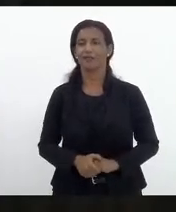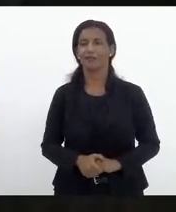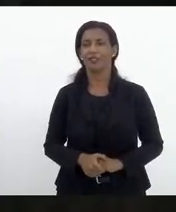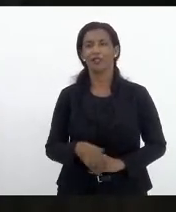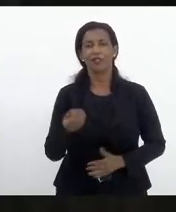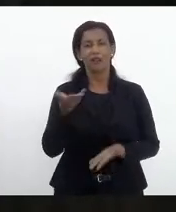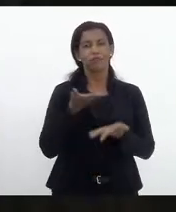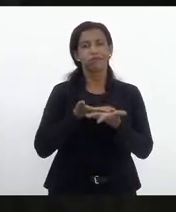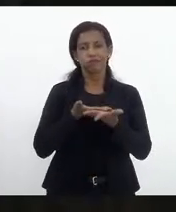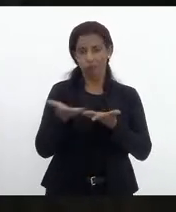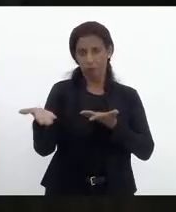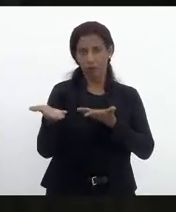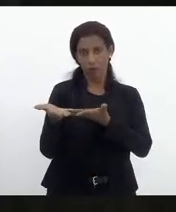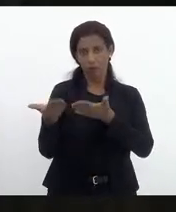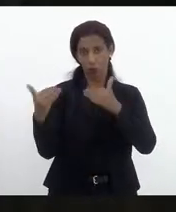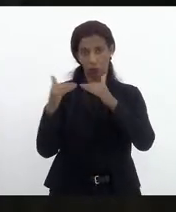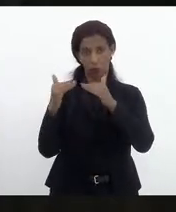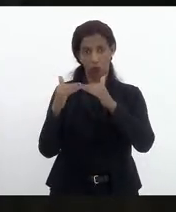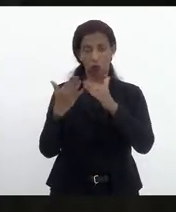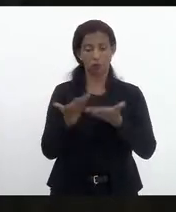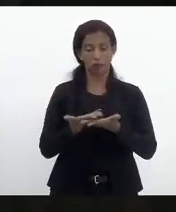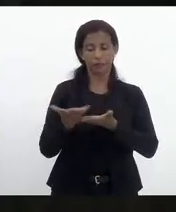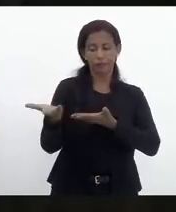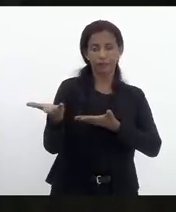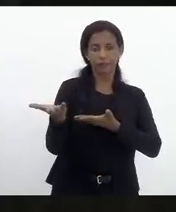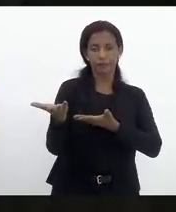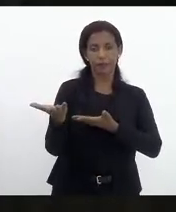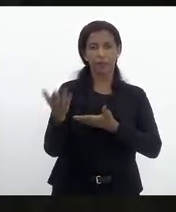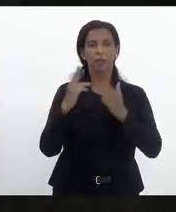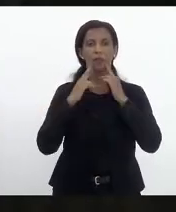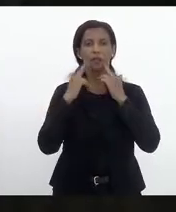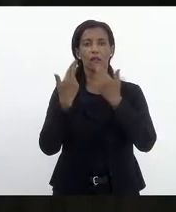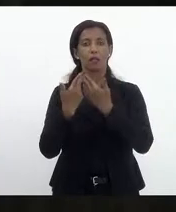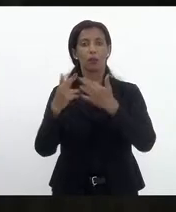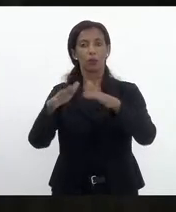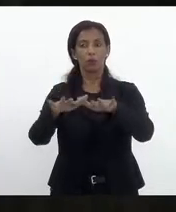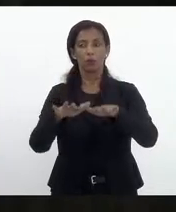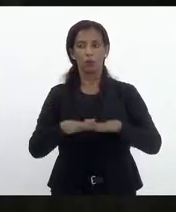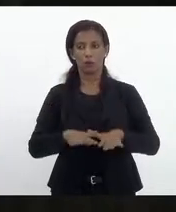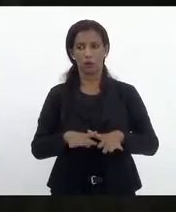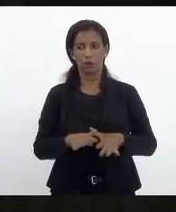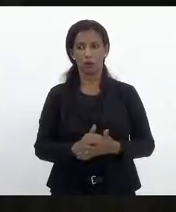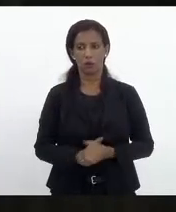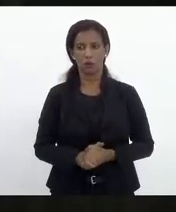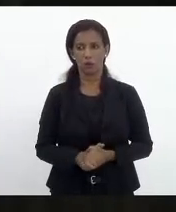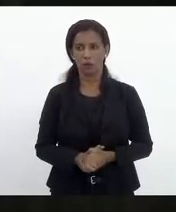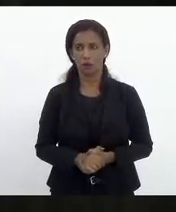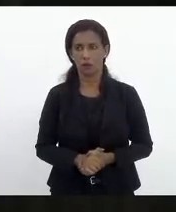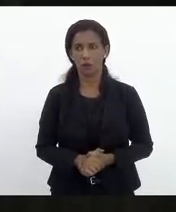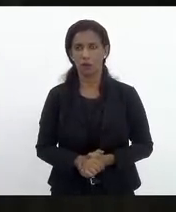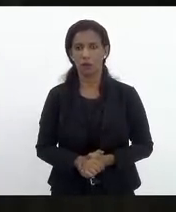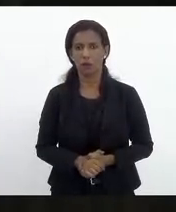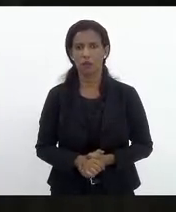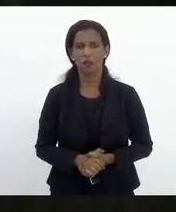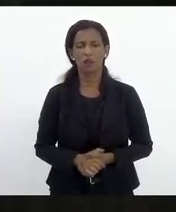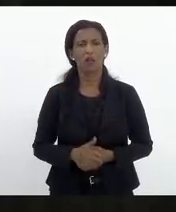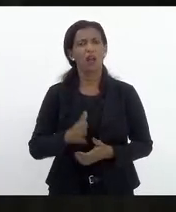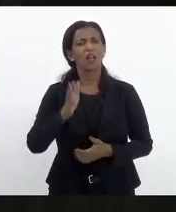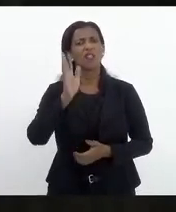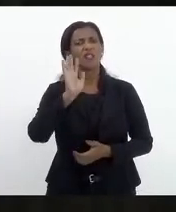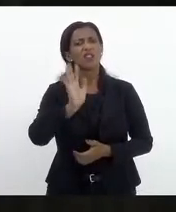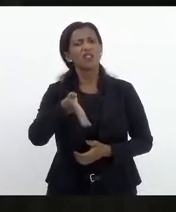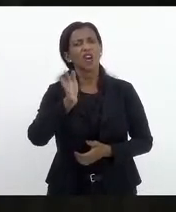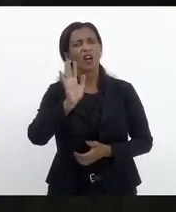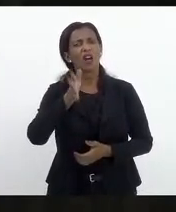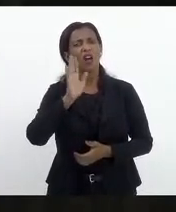acordo, de uma audiência, não é isso, Mink? Não, mas já foi feito o acordo,